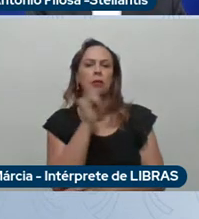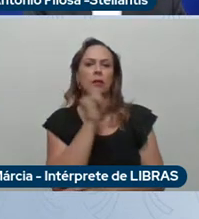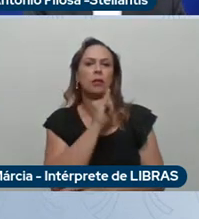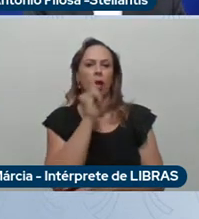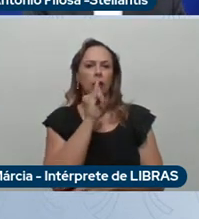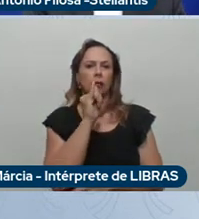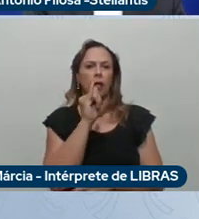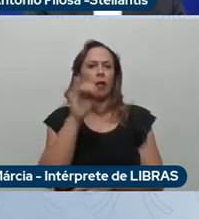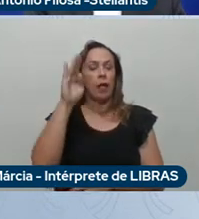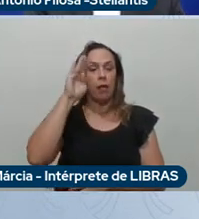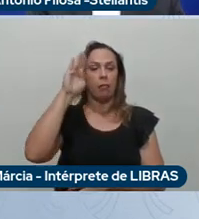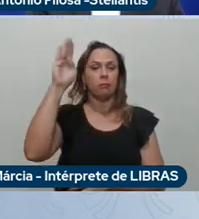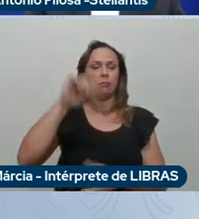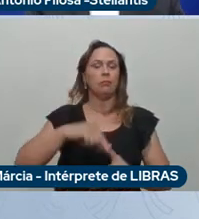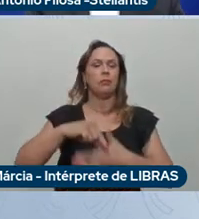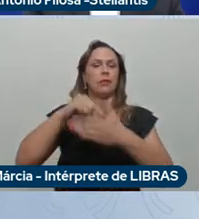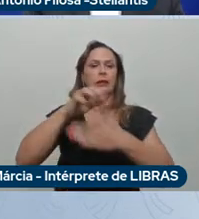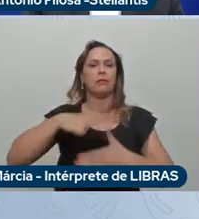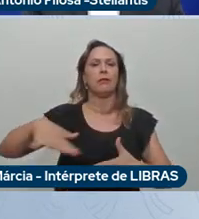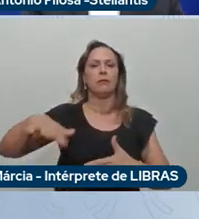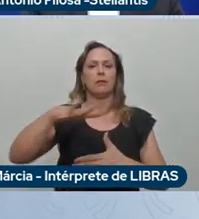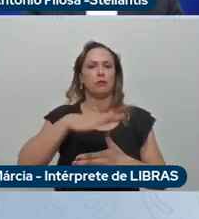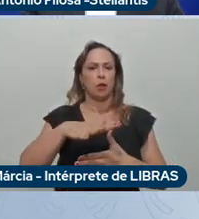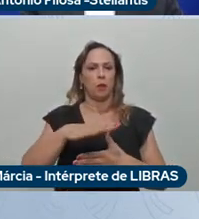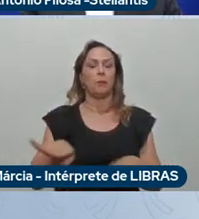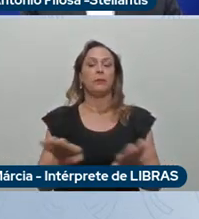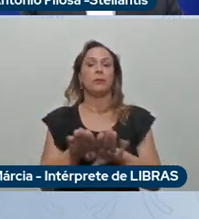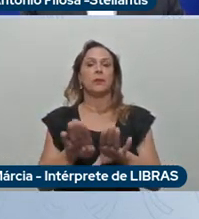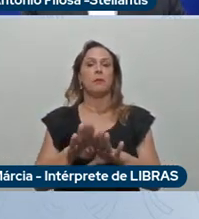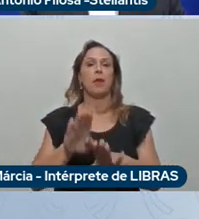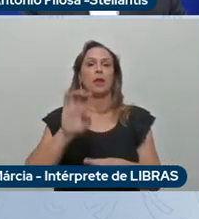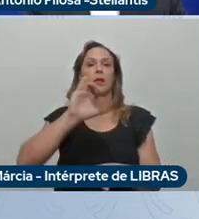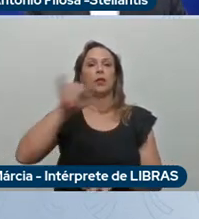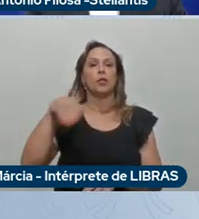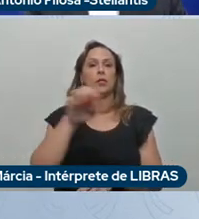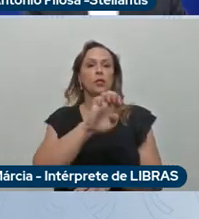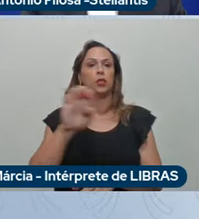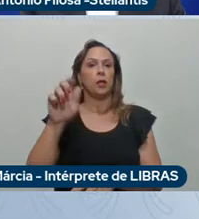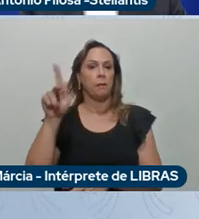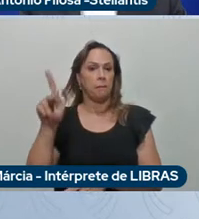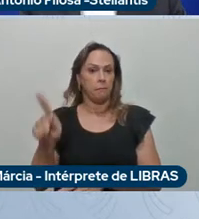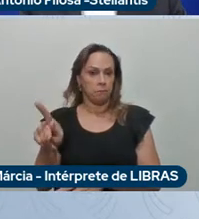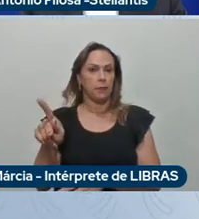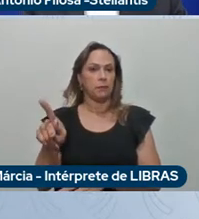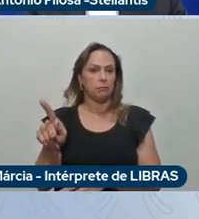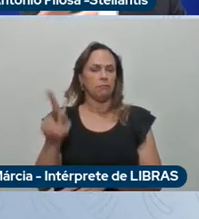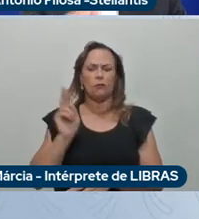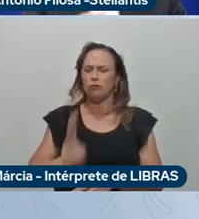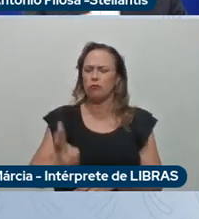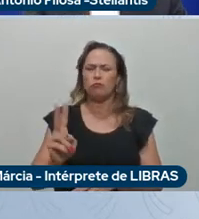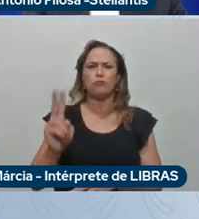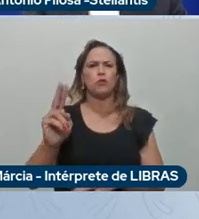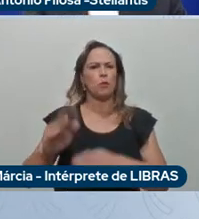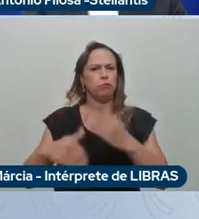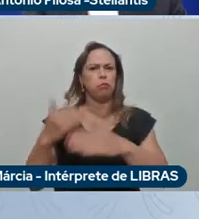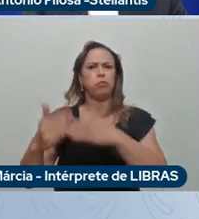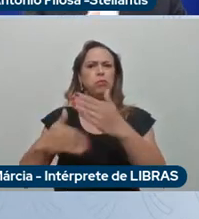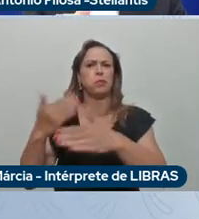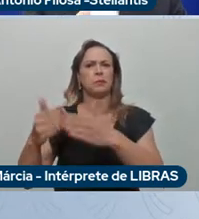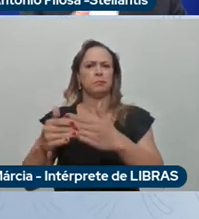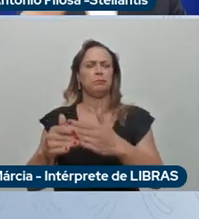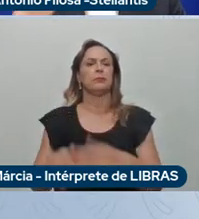Jeep cada vez mais deve ser premium no segmento SUV sobre Peugeot Citroën temos uma estratégia de